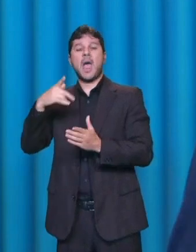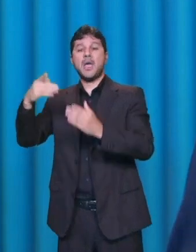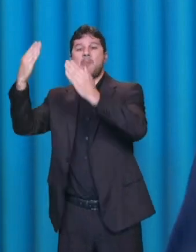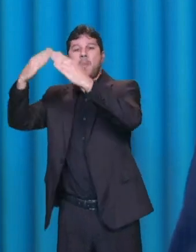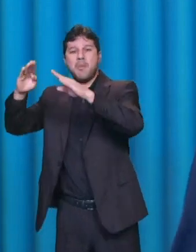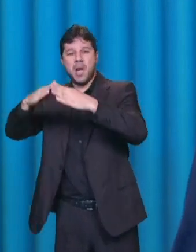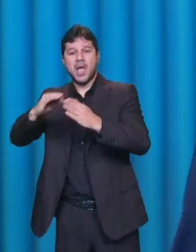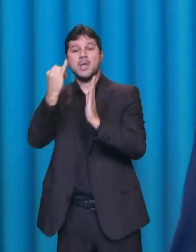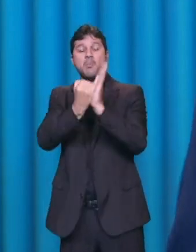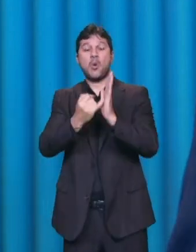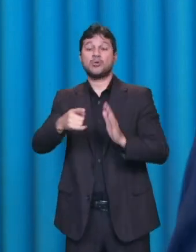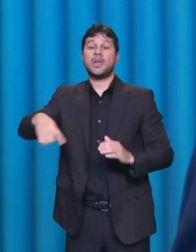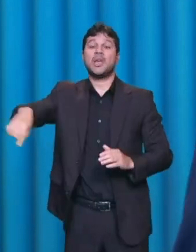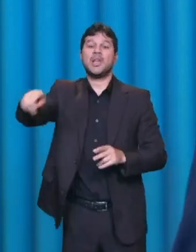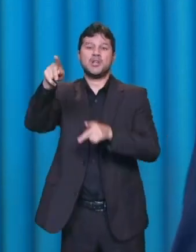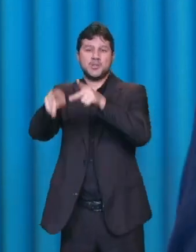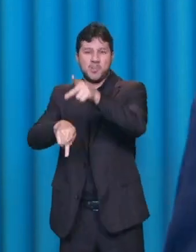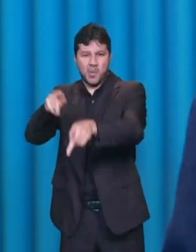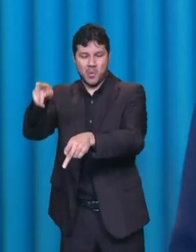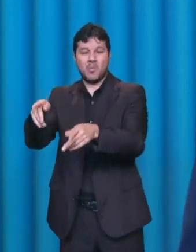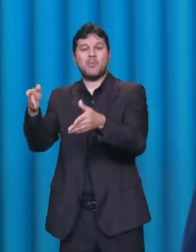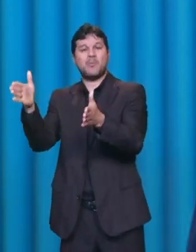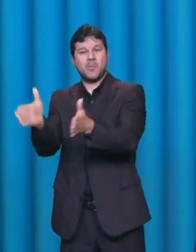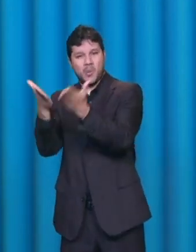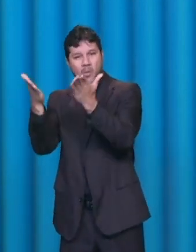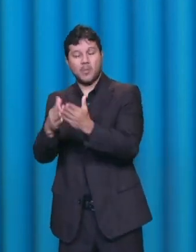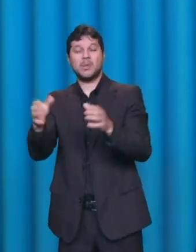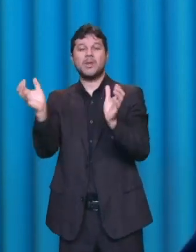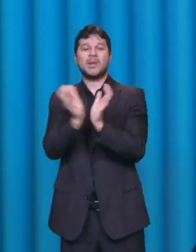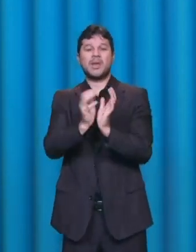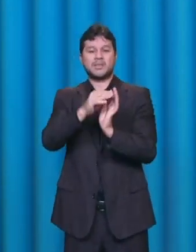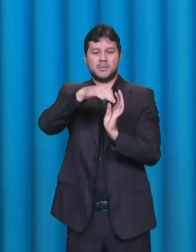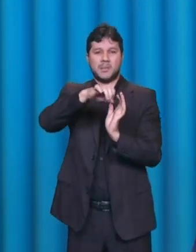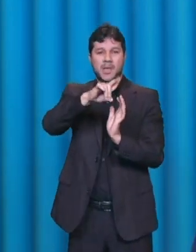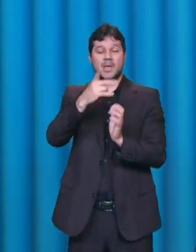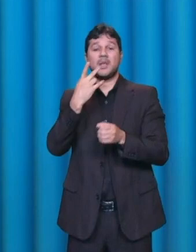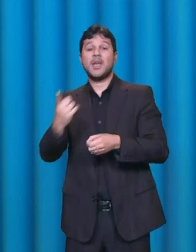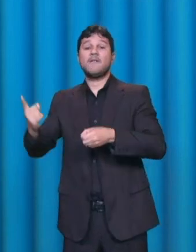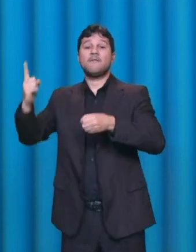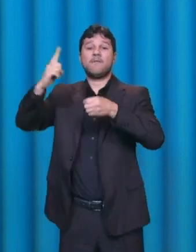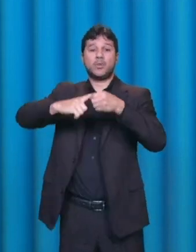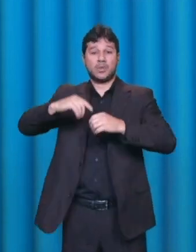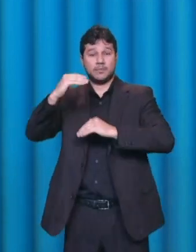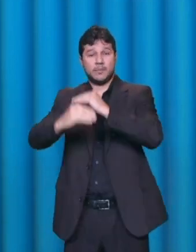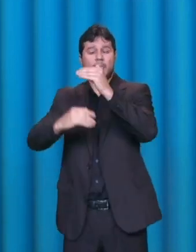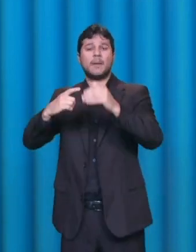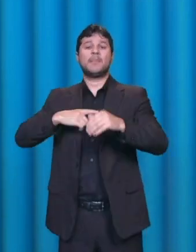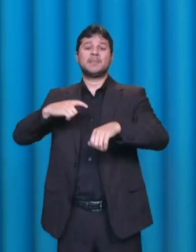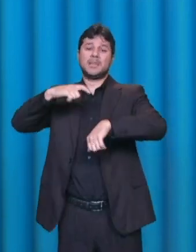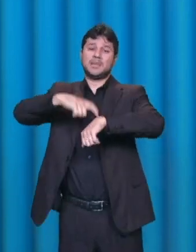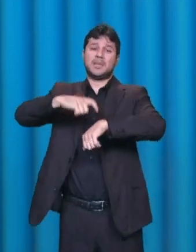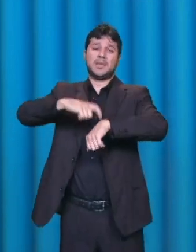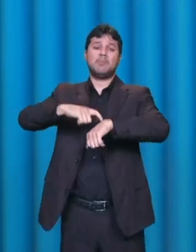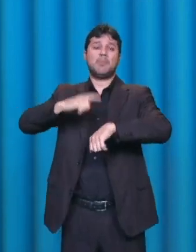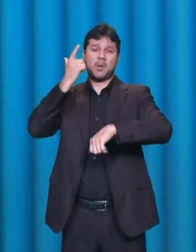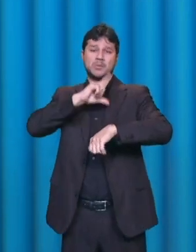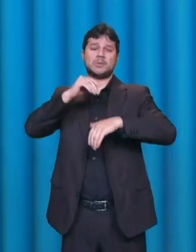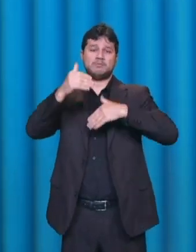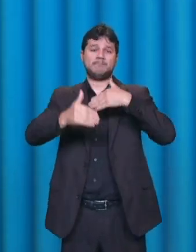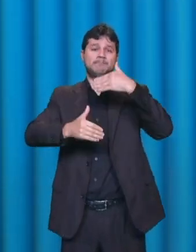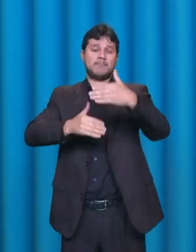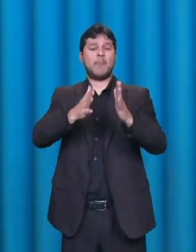especialmente sobre os mais pobres e a classe média e com 200 bilhões de reais retomar o desenvolvimento. Porém, isso tem tempo para conseguir.